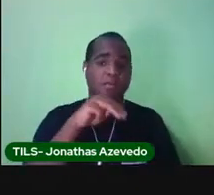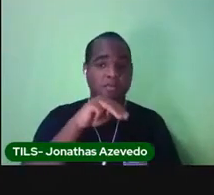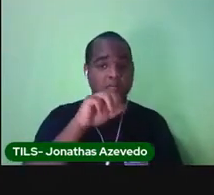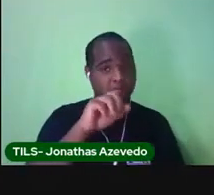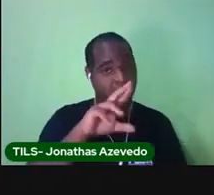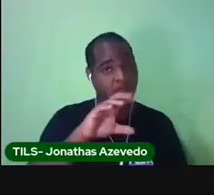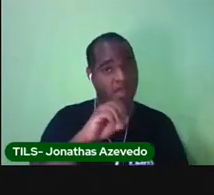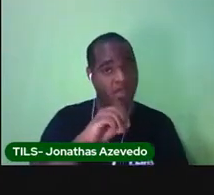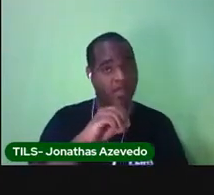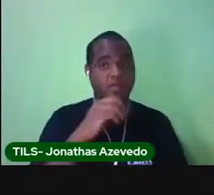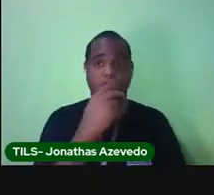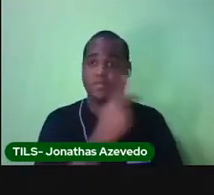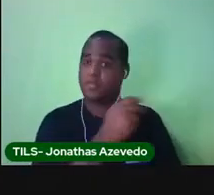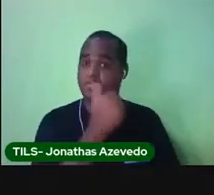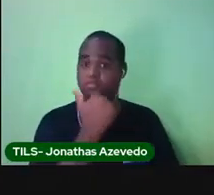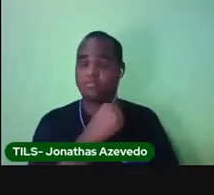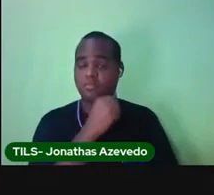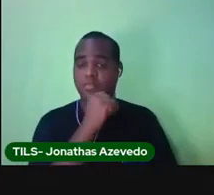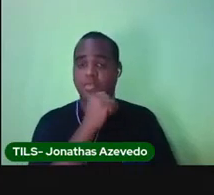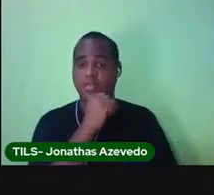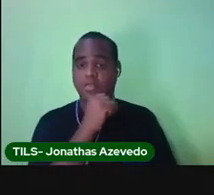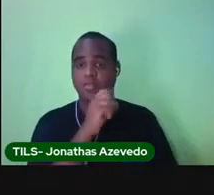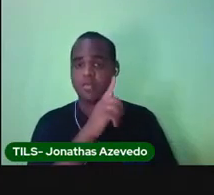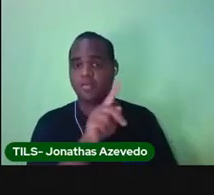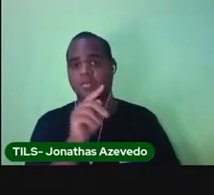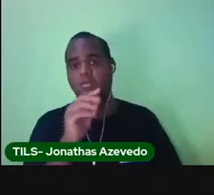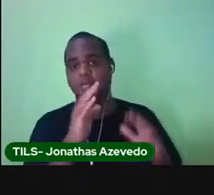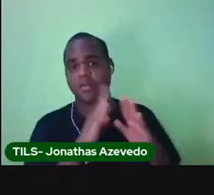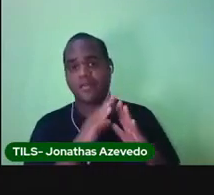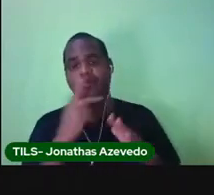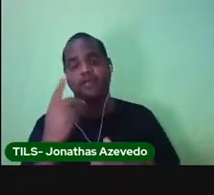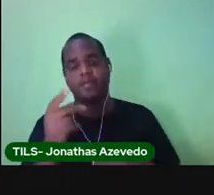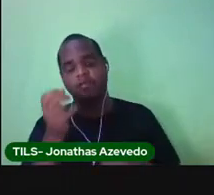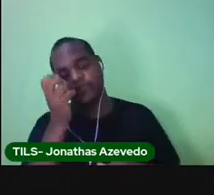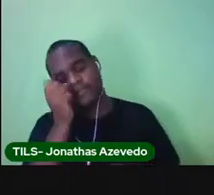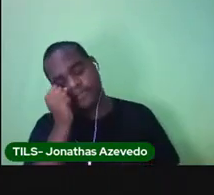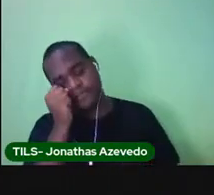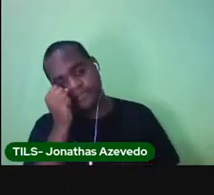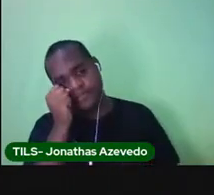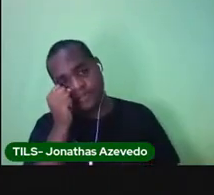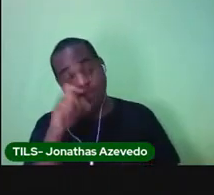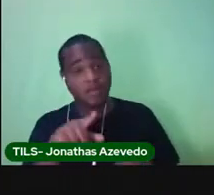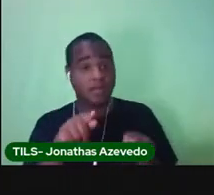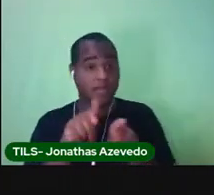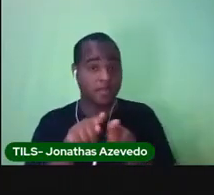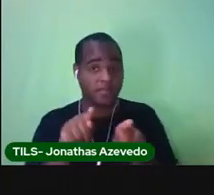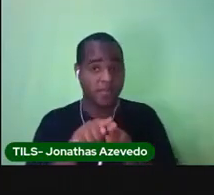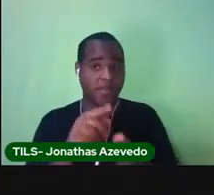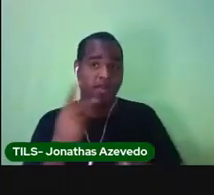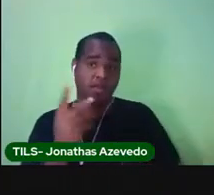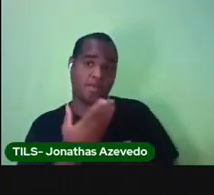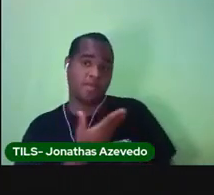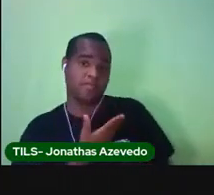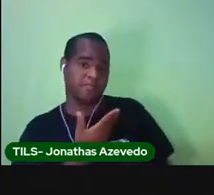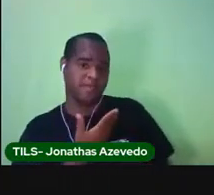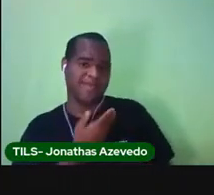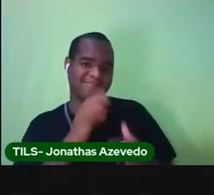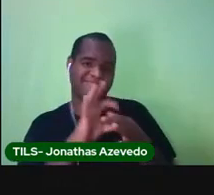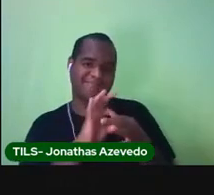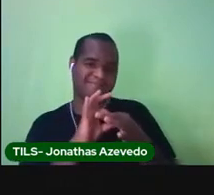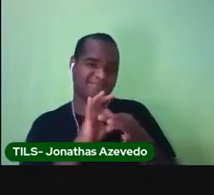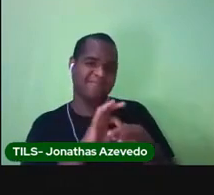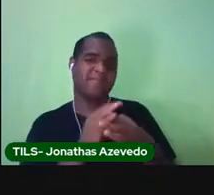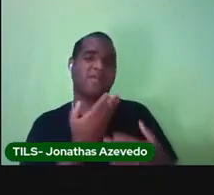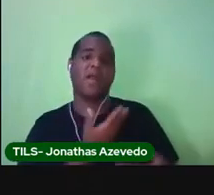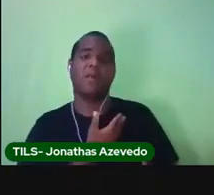é a mãe do Catapimba, me levou para dormir na casa dela. Ela é amiga da minha mãe e eu sou